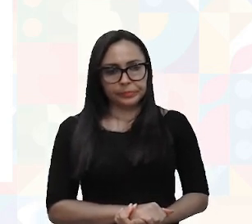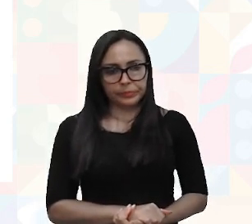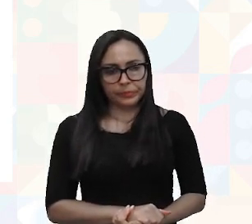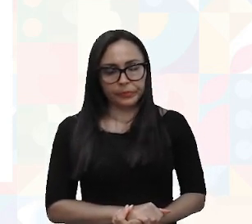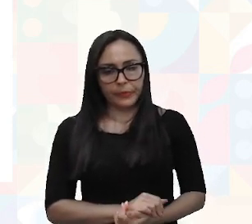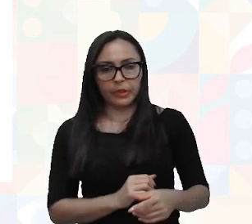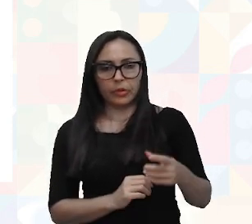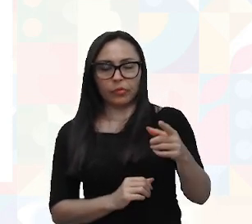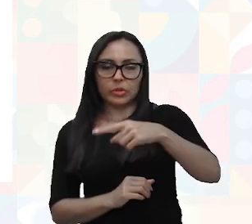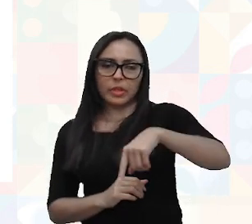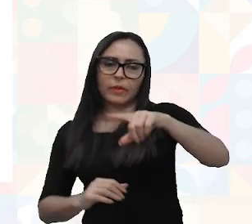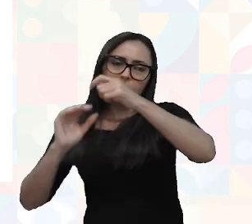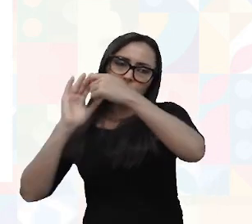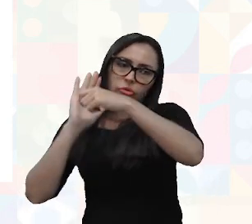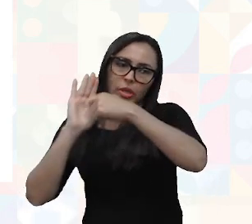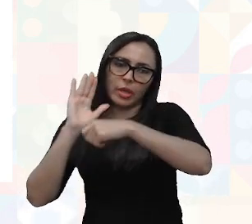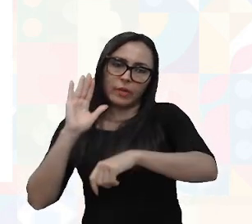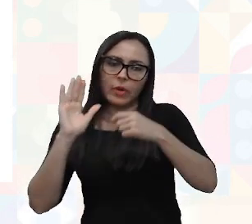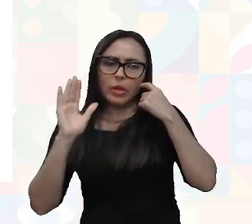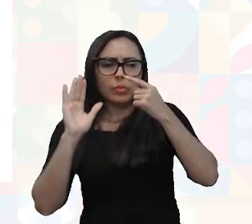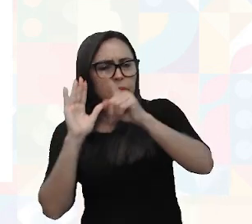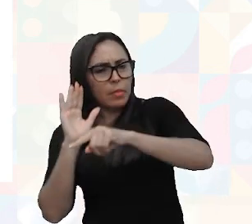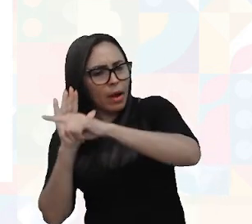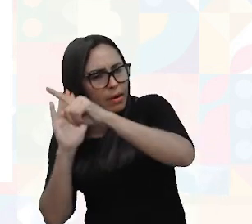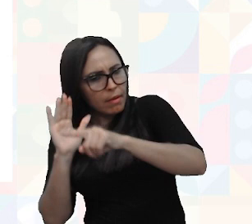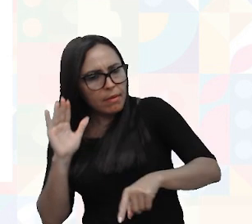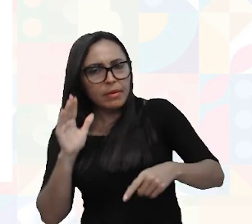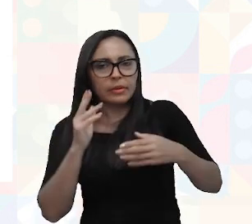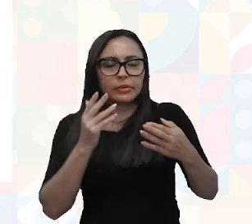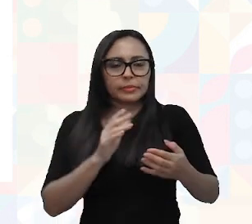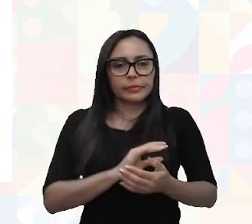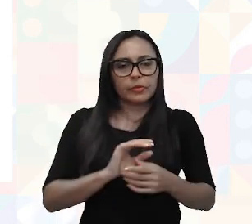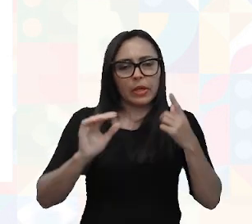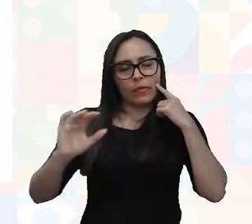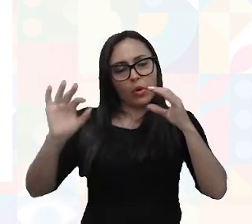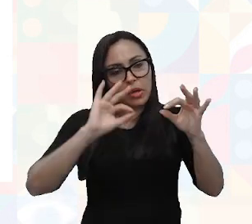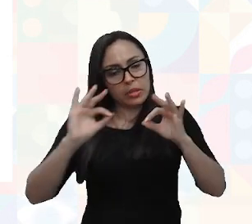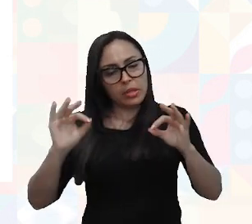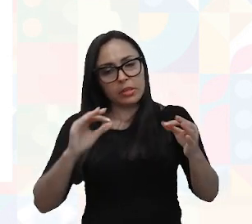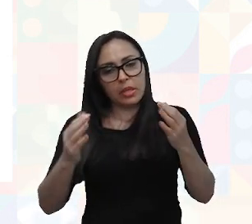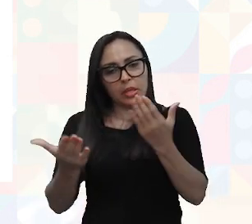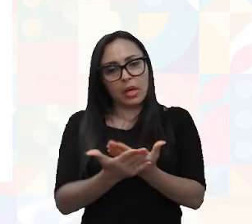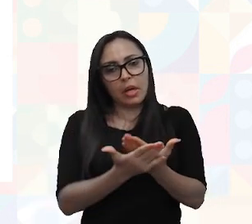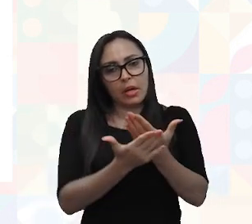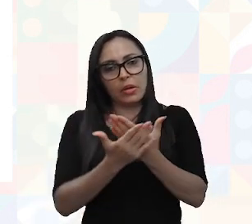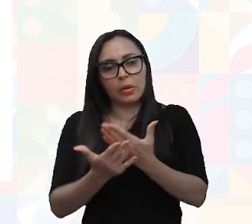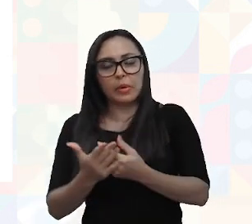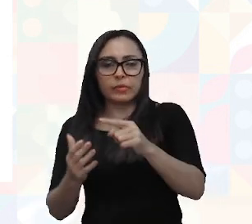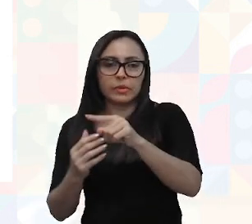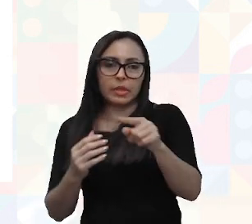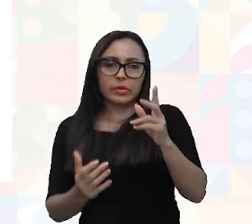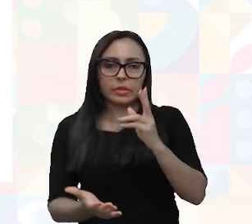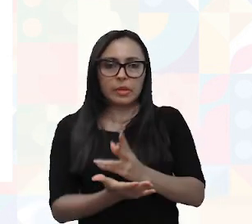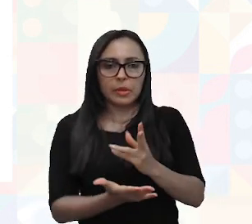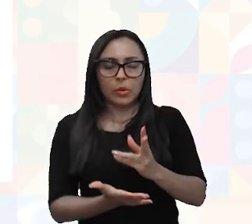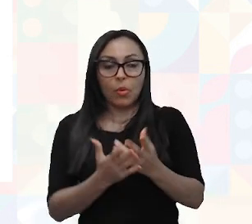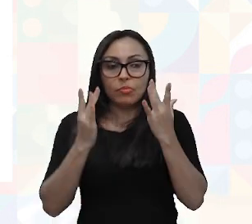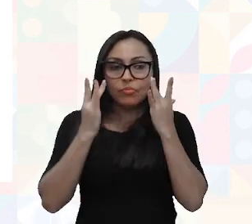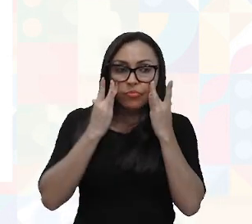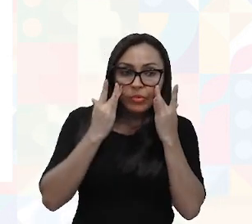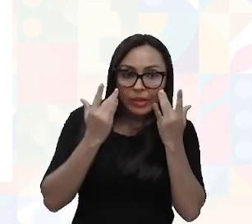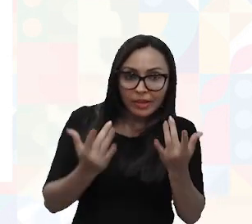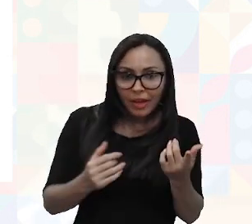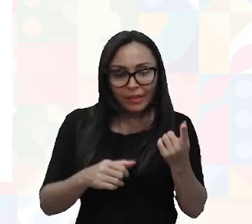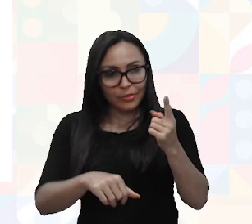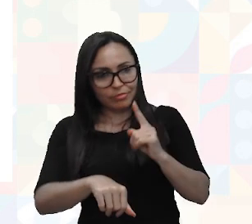você vai aí escrevendo e marcando, quando eu tava, é, preparando essa aula pra vocês, também, eu sempre tô ligada aí no tempo,